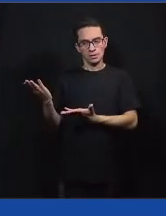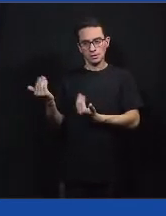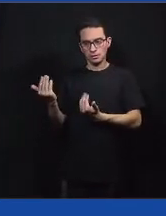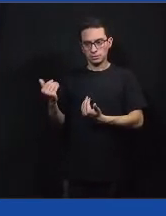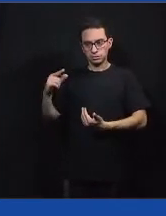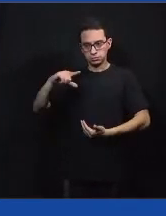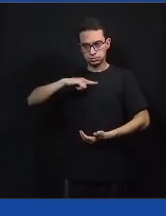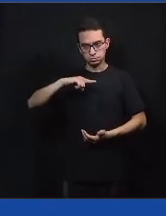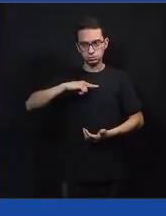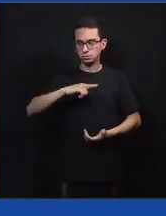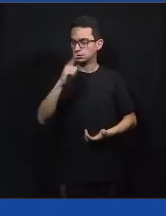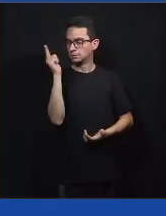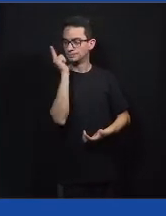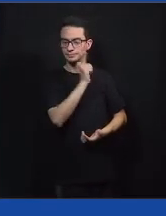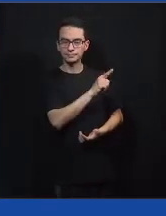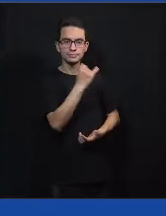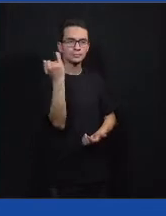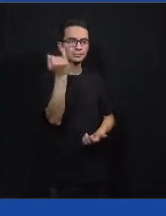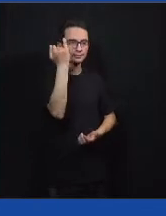legais e muito importantes.